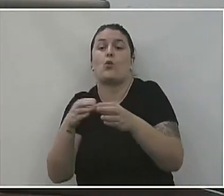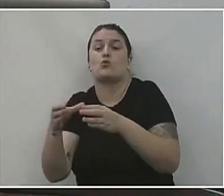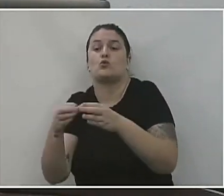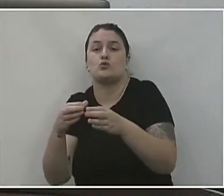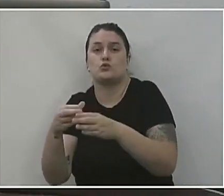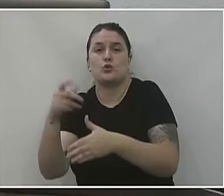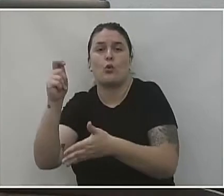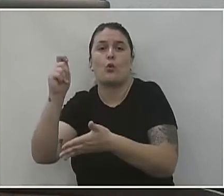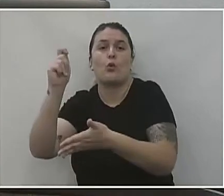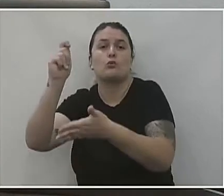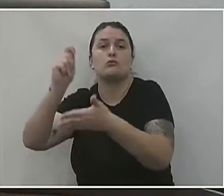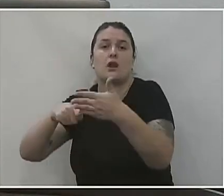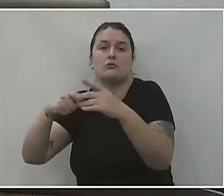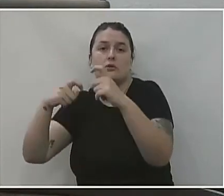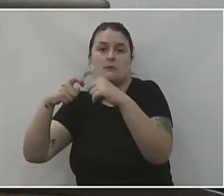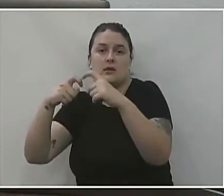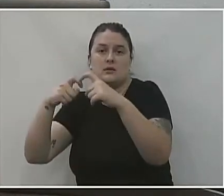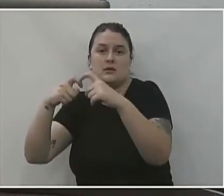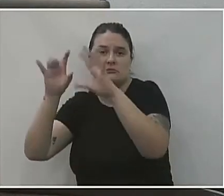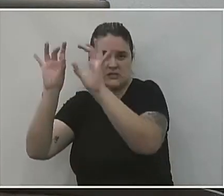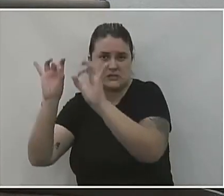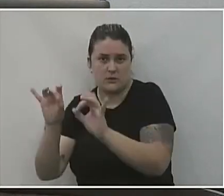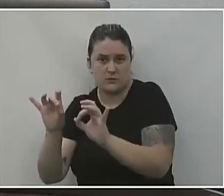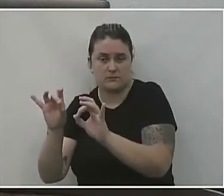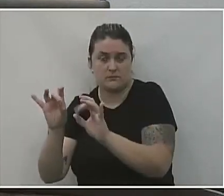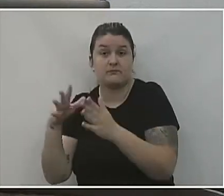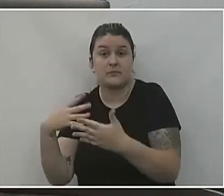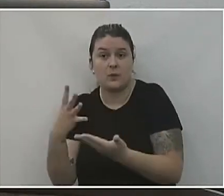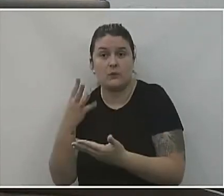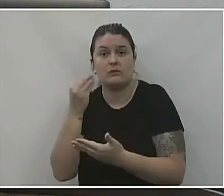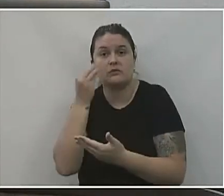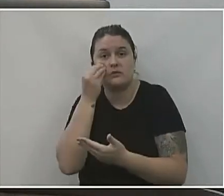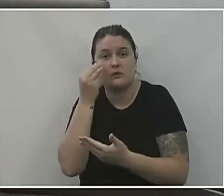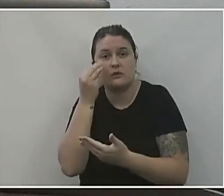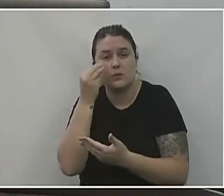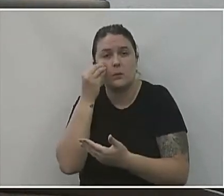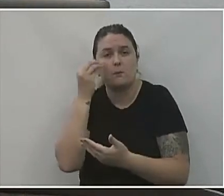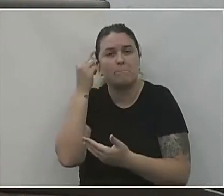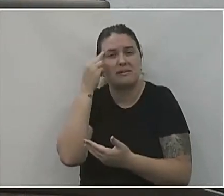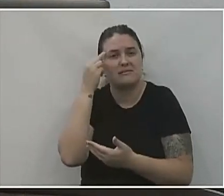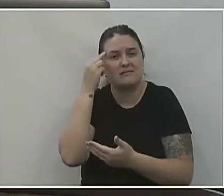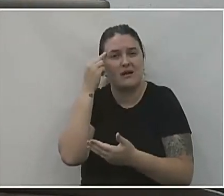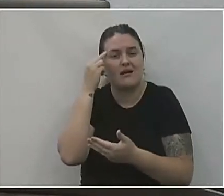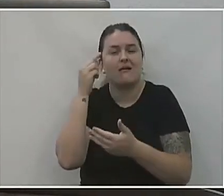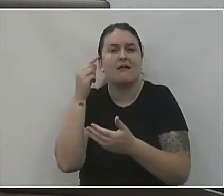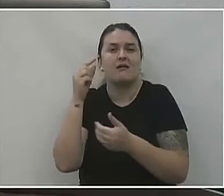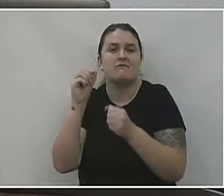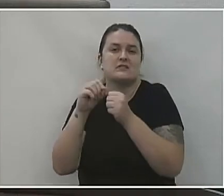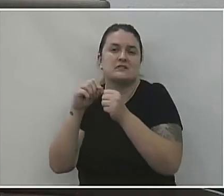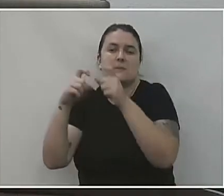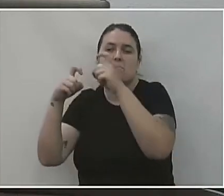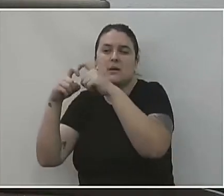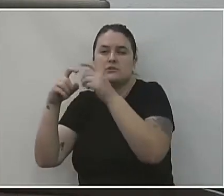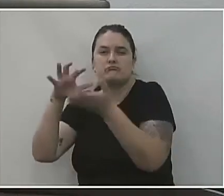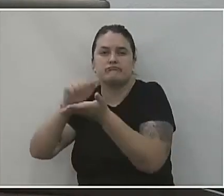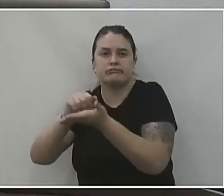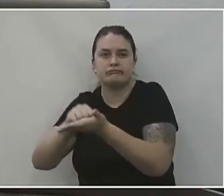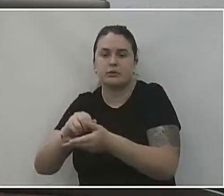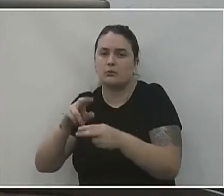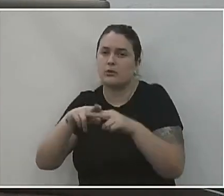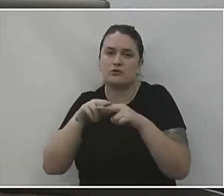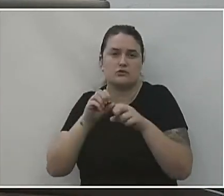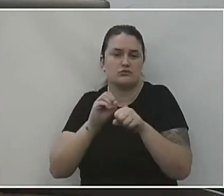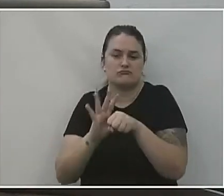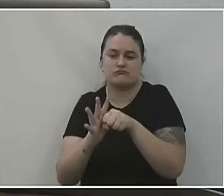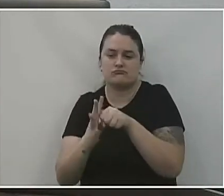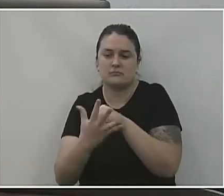para contratar especialista. Então, gente está tentando pensar num credenciamento, mas em função do COVID, basicamente,